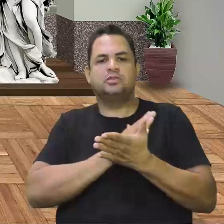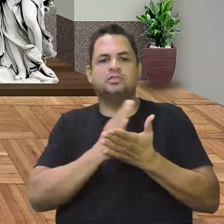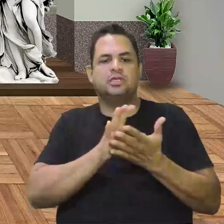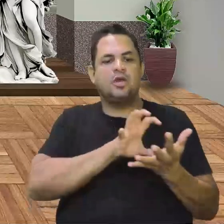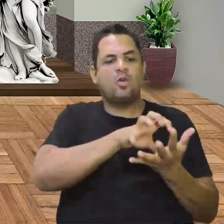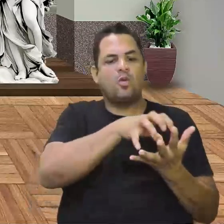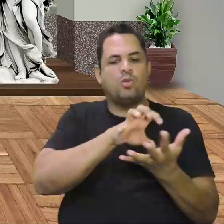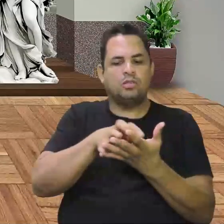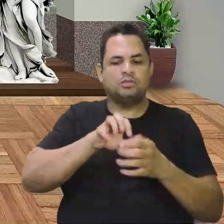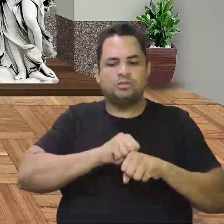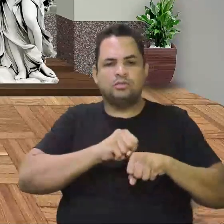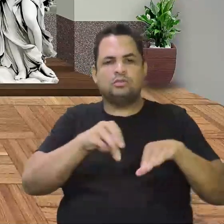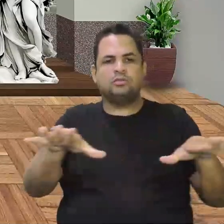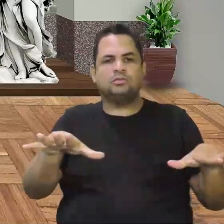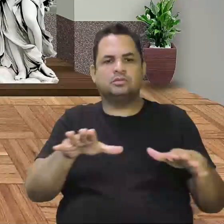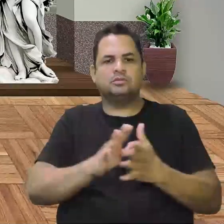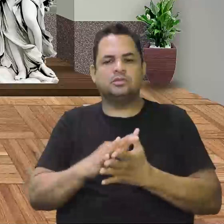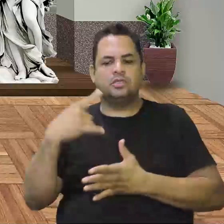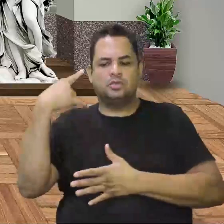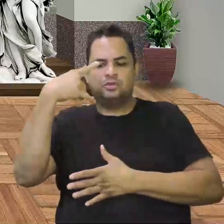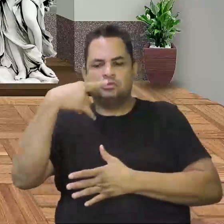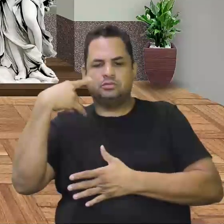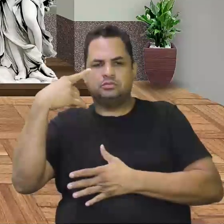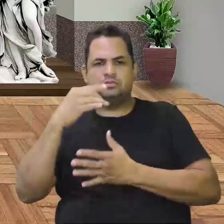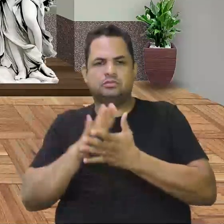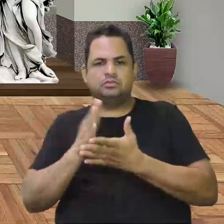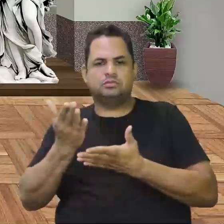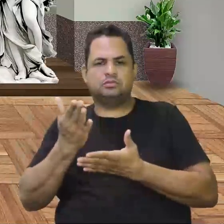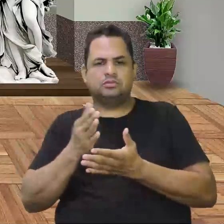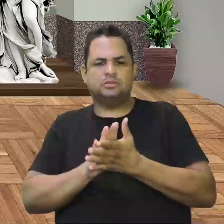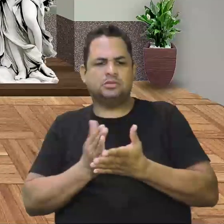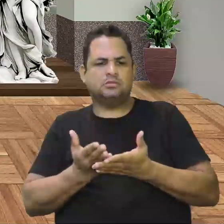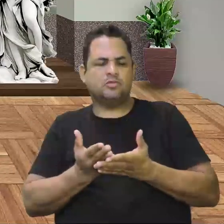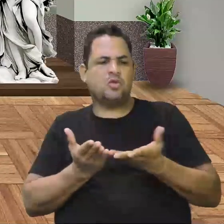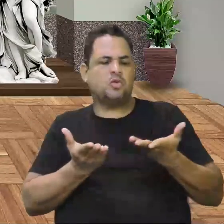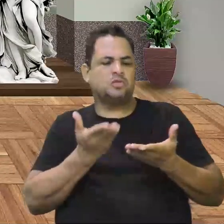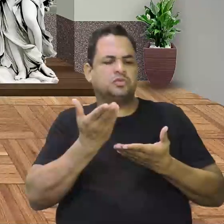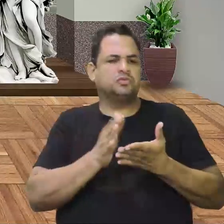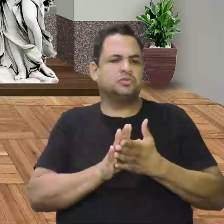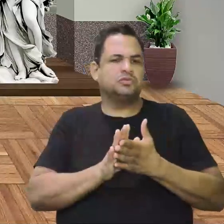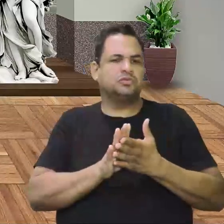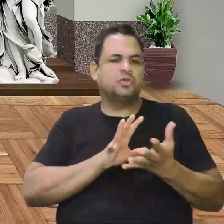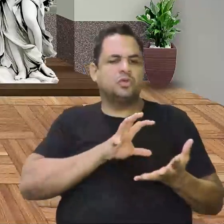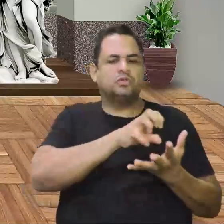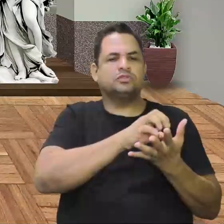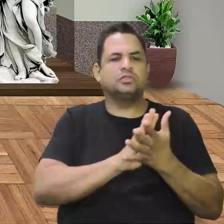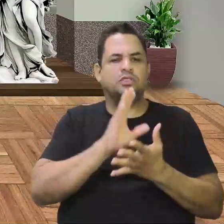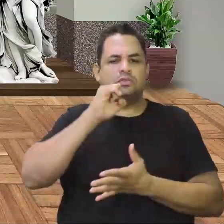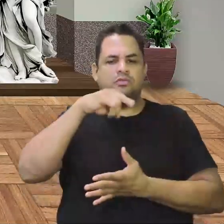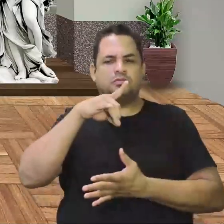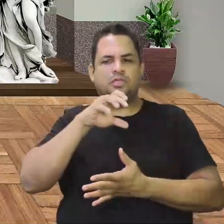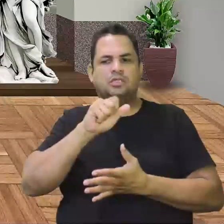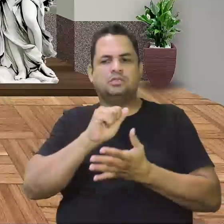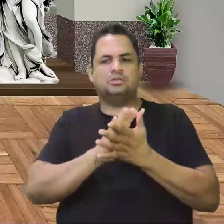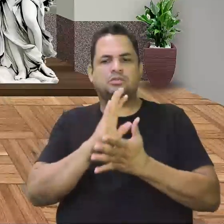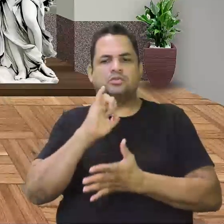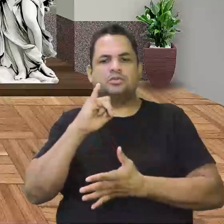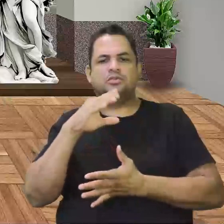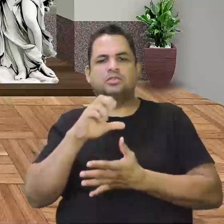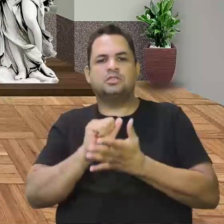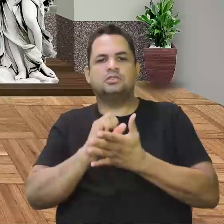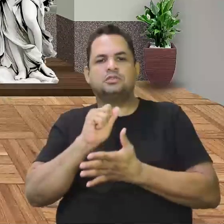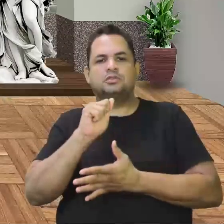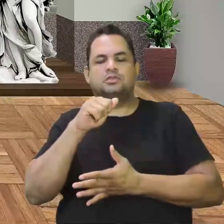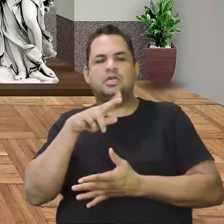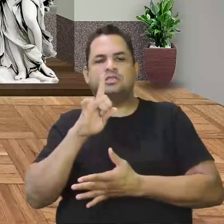Os espanhóis vão conquistar os maias, os incas, os aztecas e vão passar a explorar a